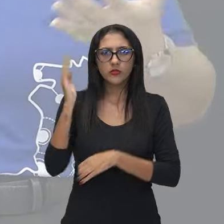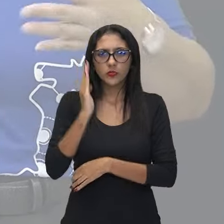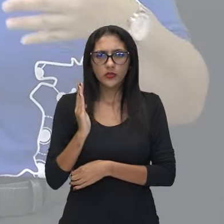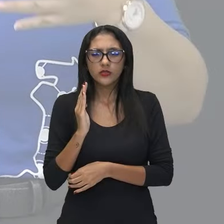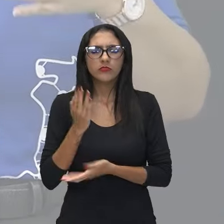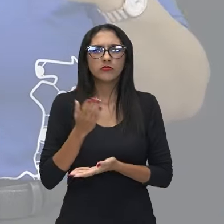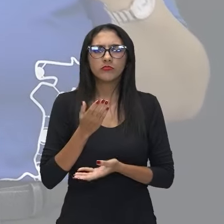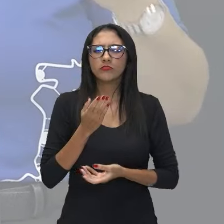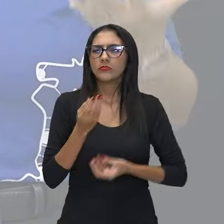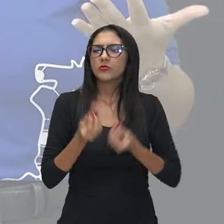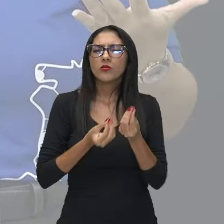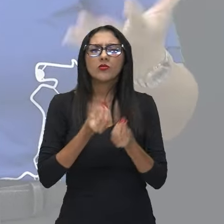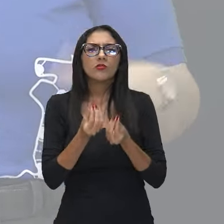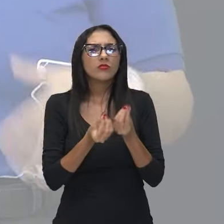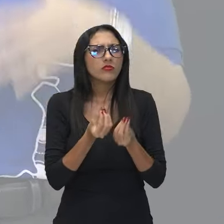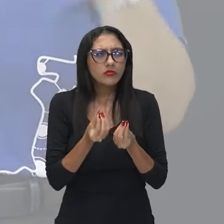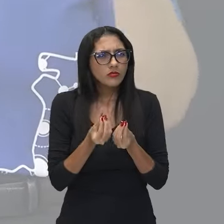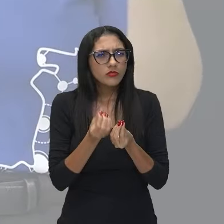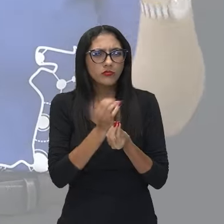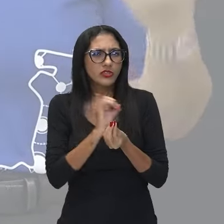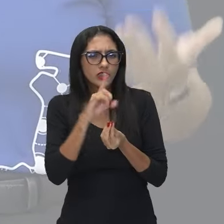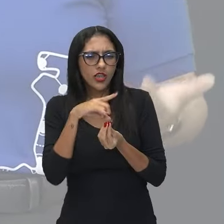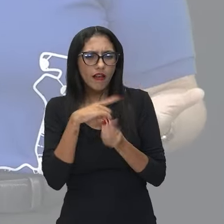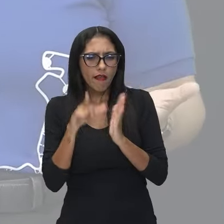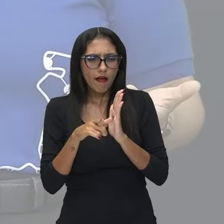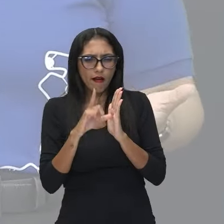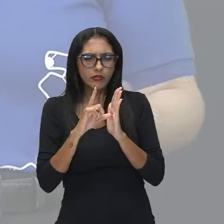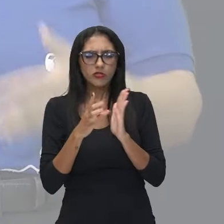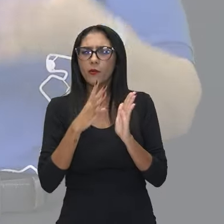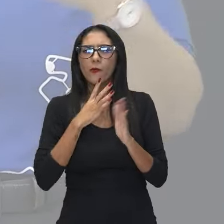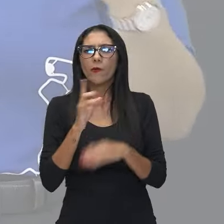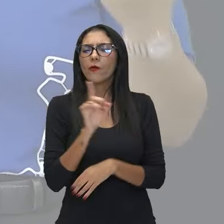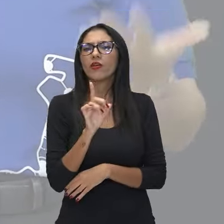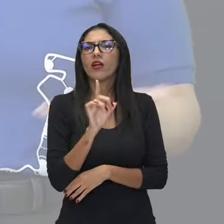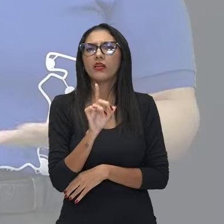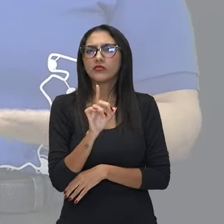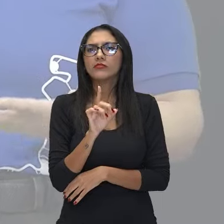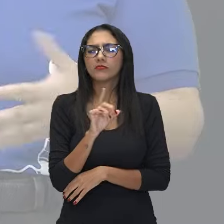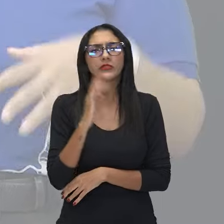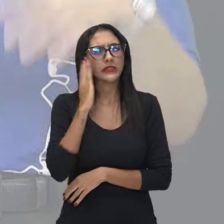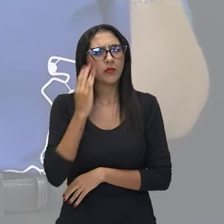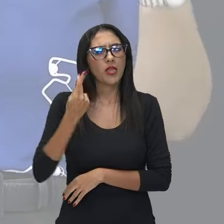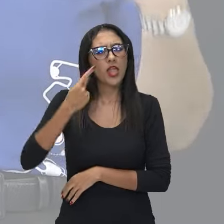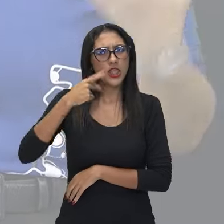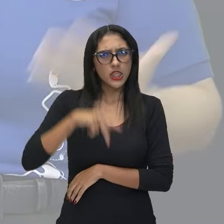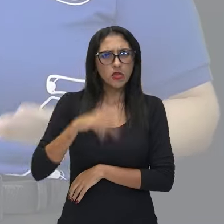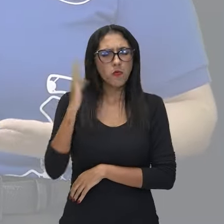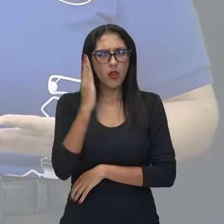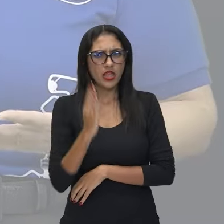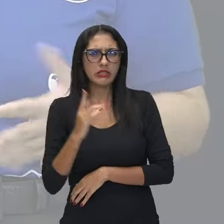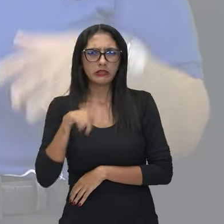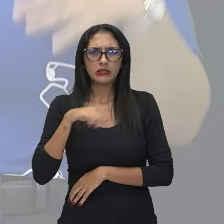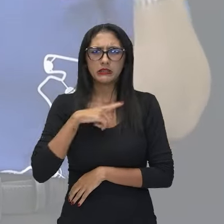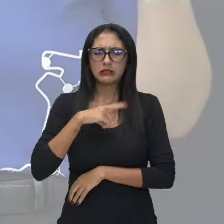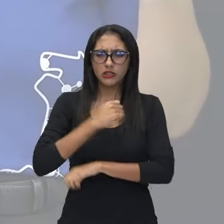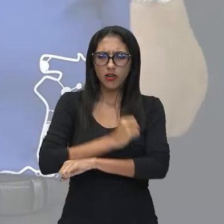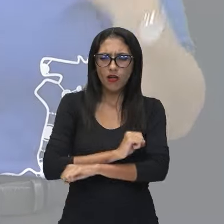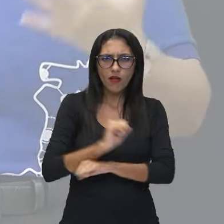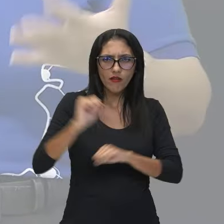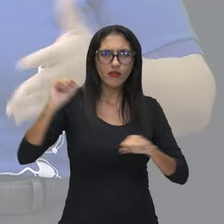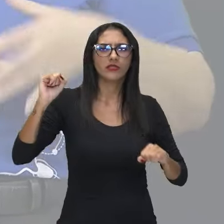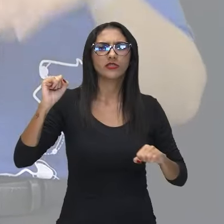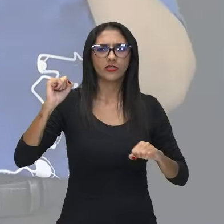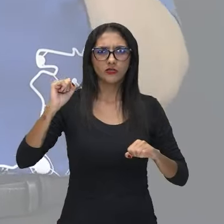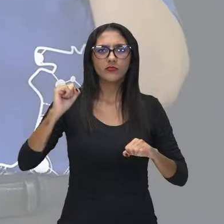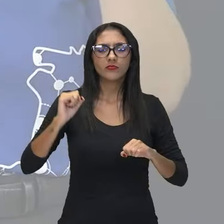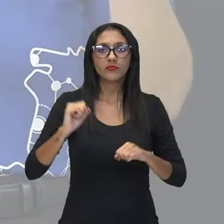fazer isso se ele não conhecesse o Brasil? Sempre teve dimensões continentais, né? Um país extremamente grande. E